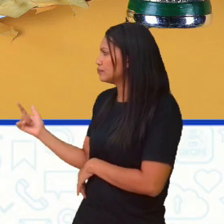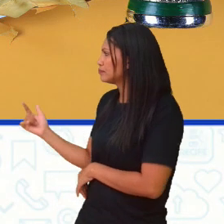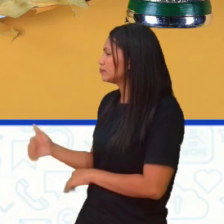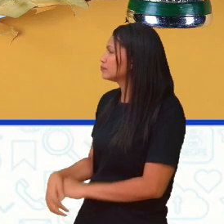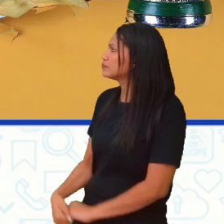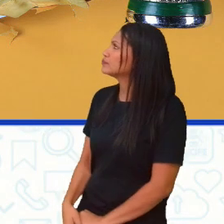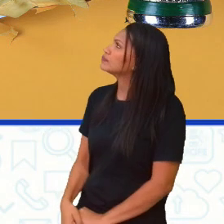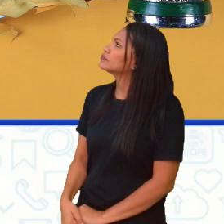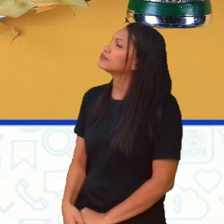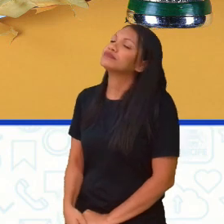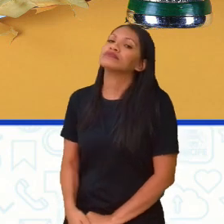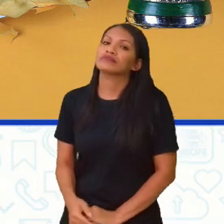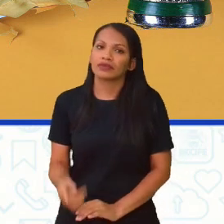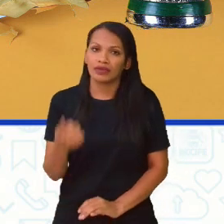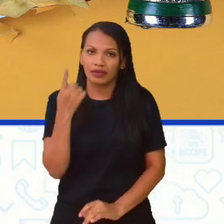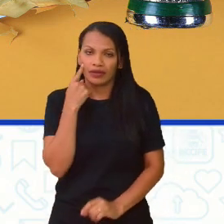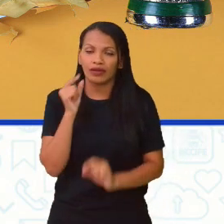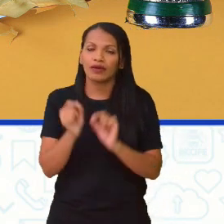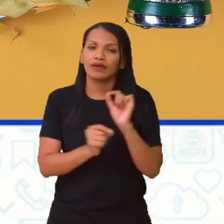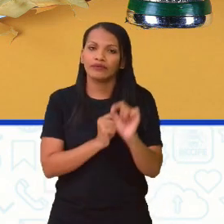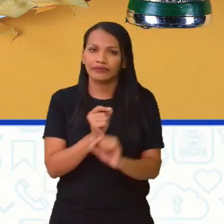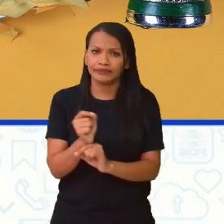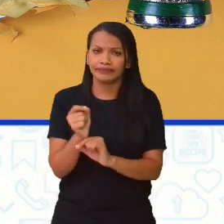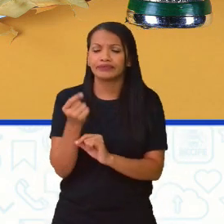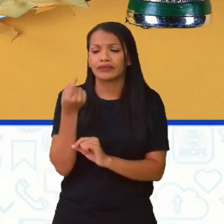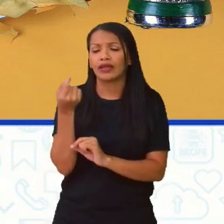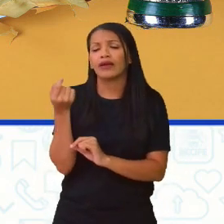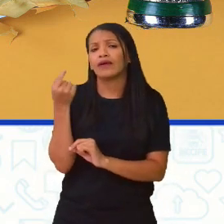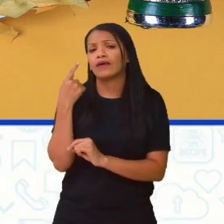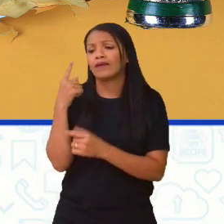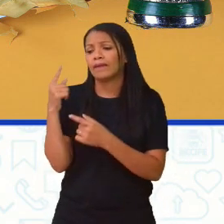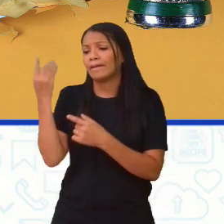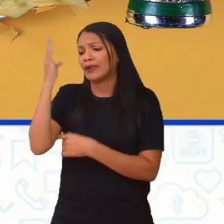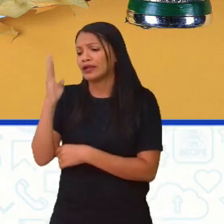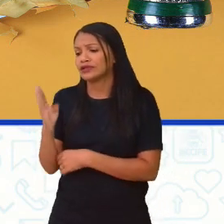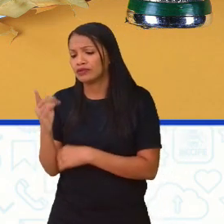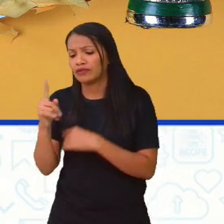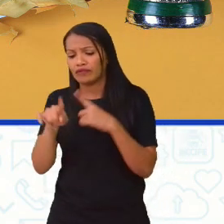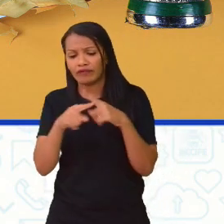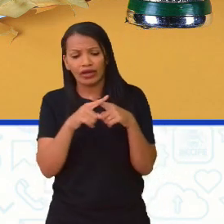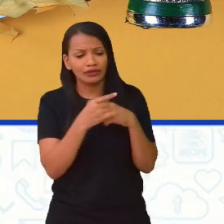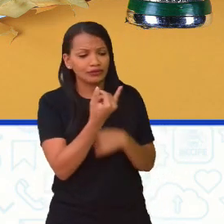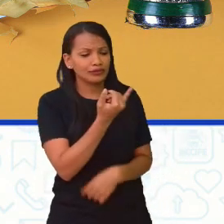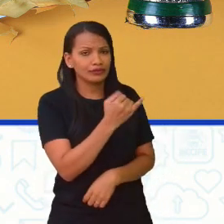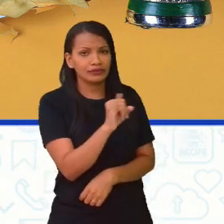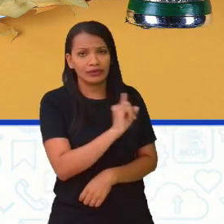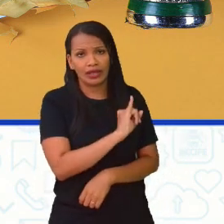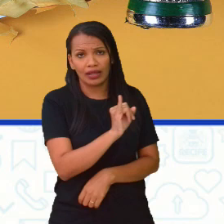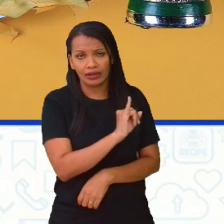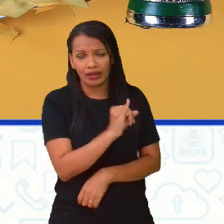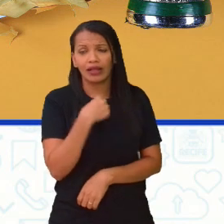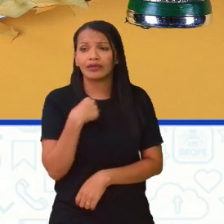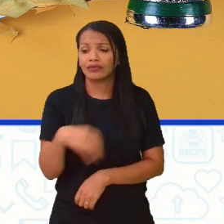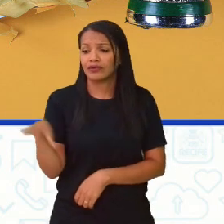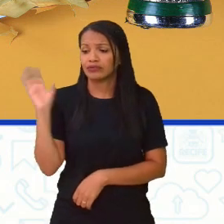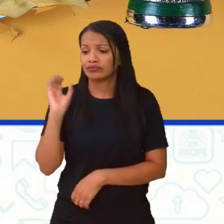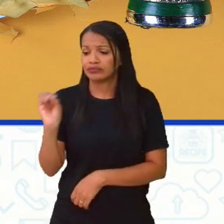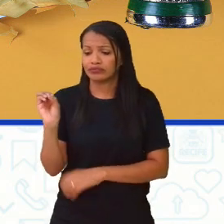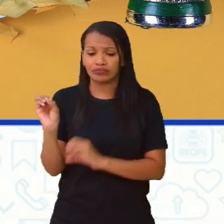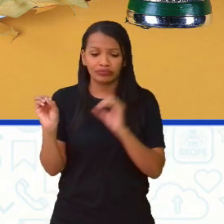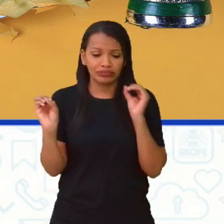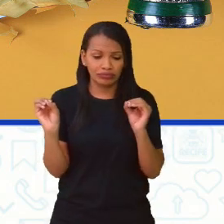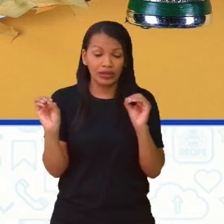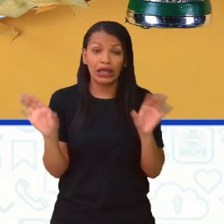que foi contra a Itália, que o Brasil empatou com a Itália 0x0 no tempo normal. E aí, quando